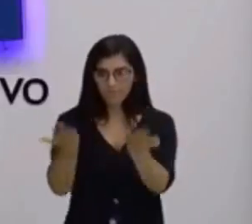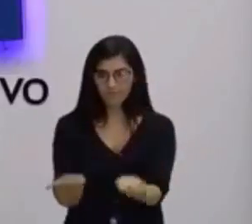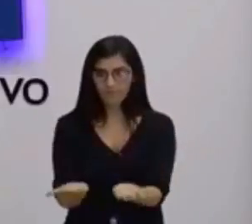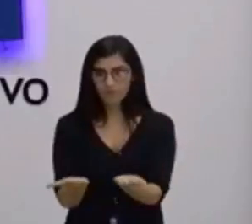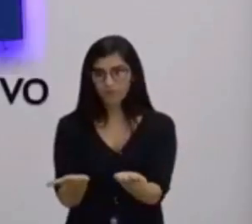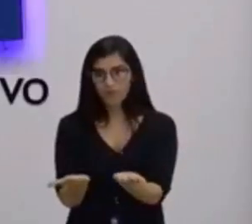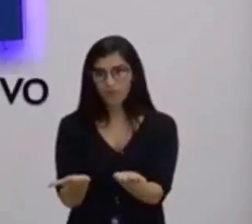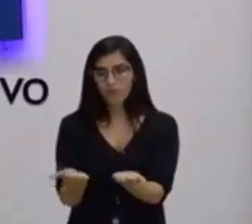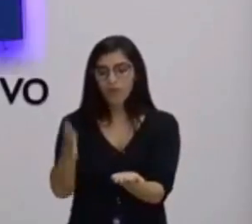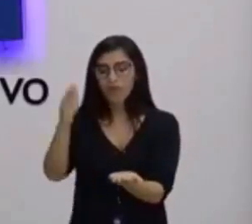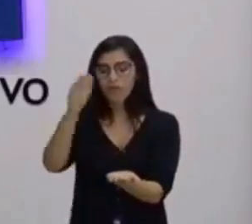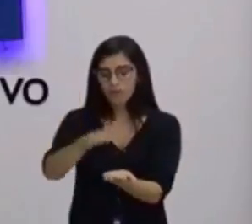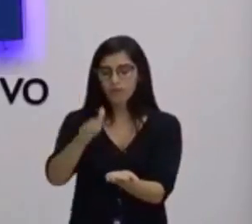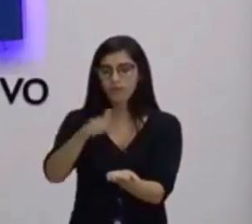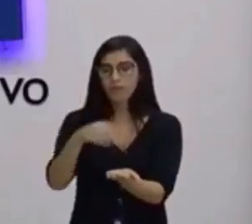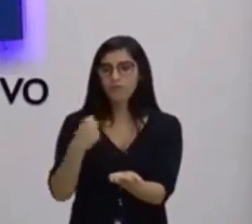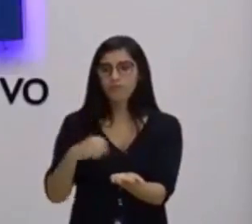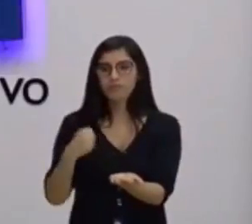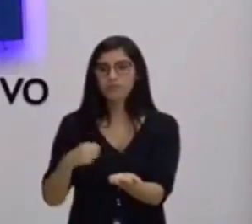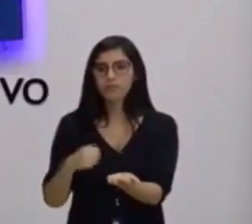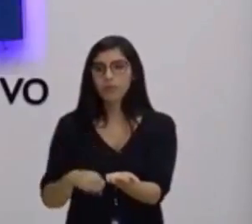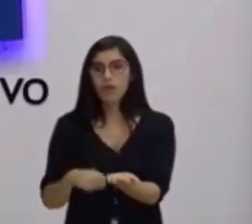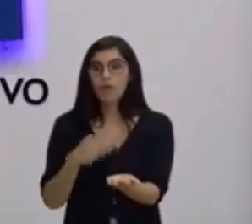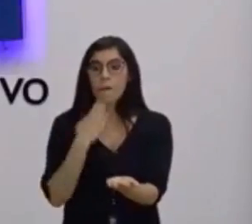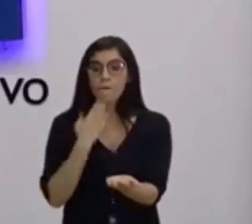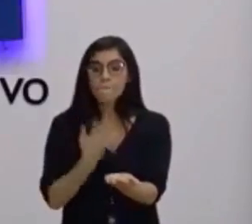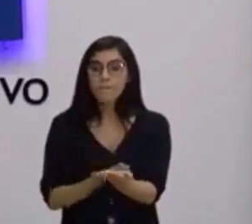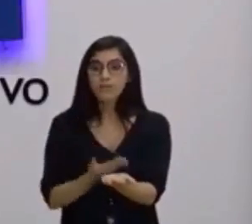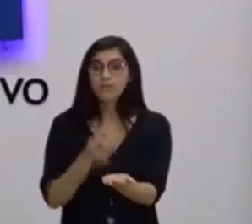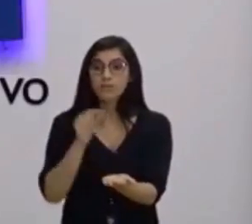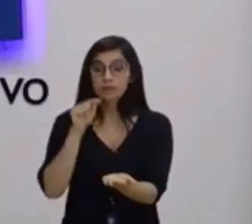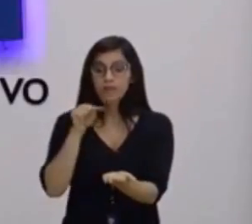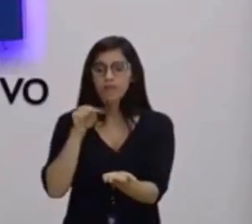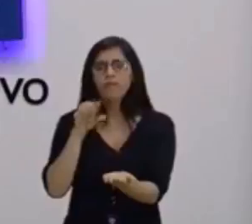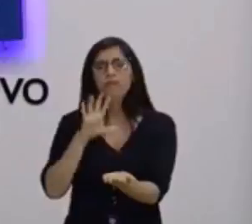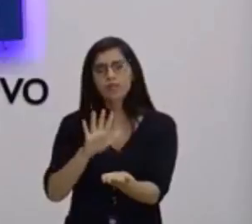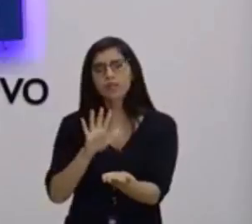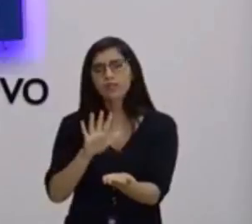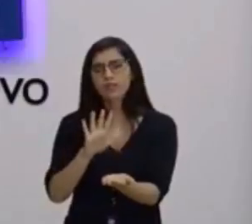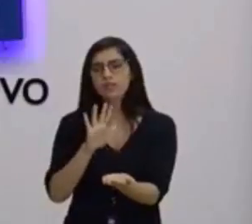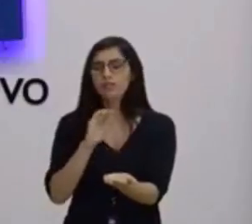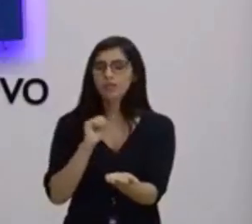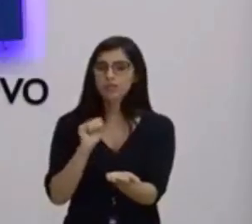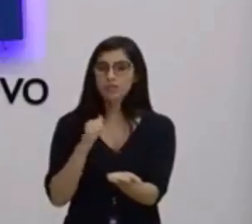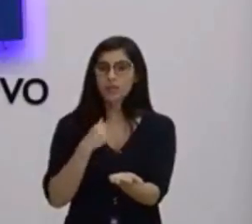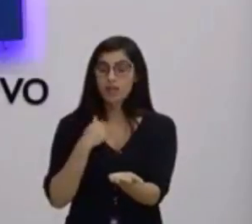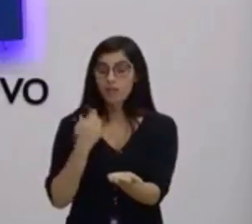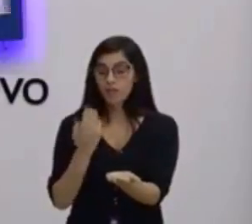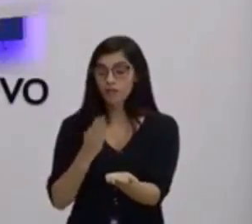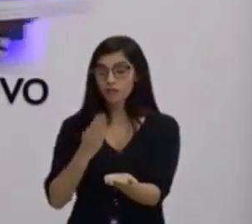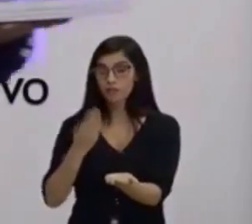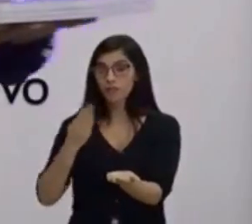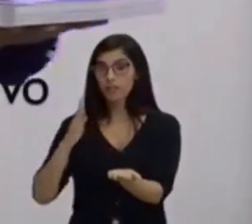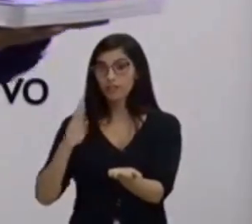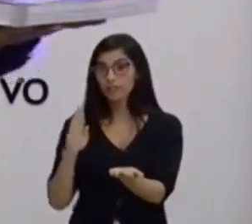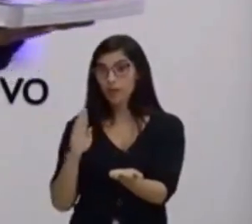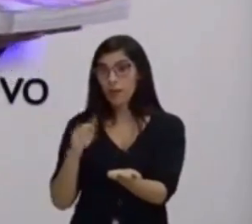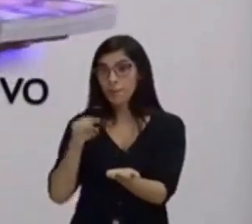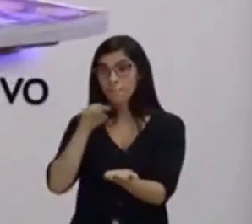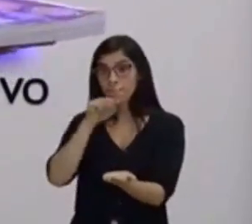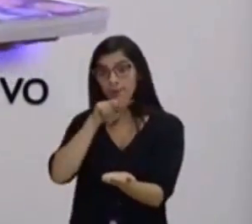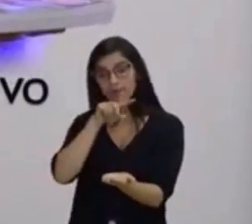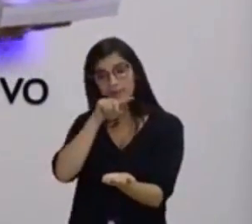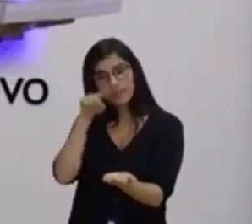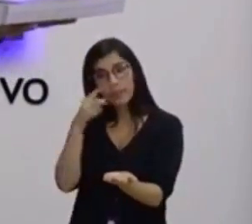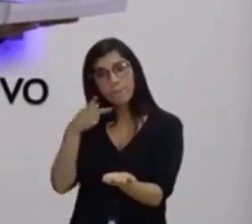vez você vai colocar. Coloque aí. Nós vamos pedir para que você fique aí por um longo período. Eu vou ficar de lado para que você possa dar uma olhadinha aqui